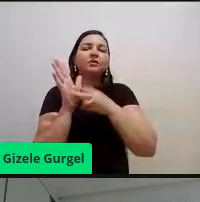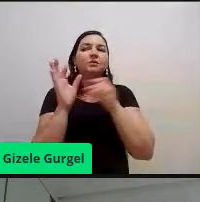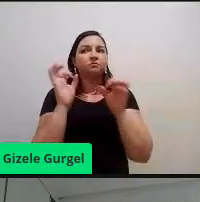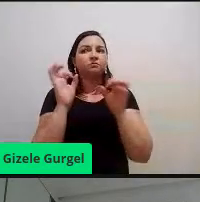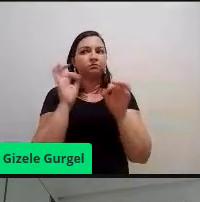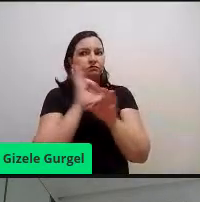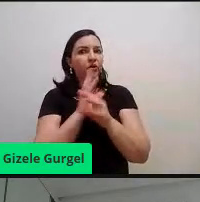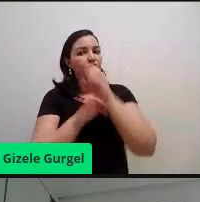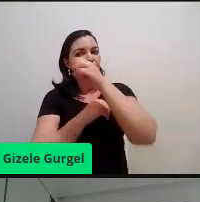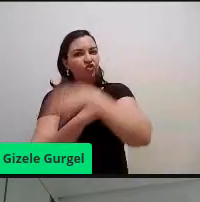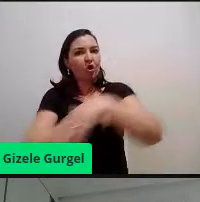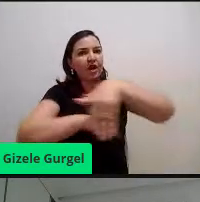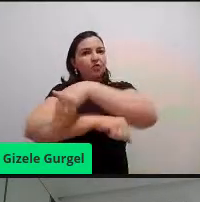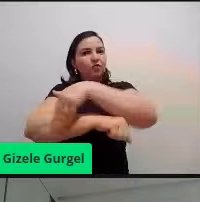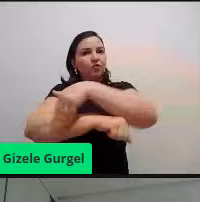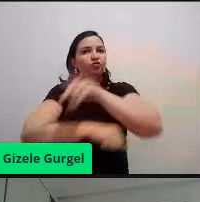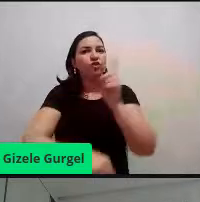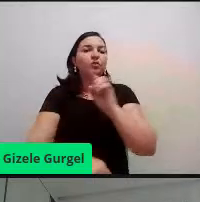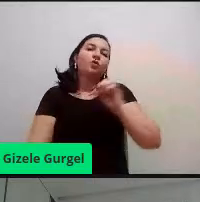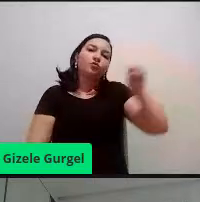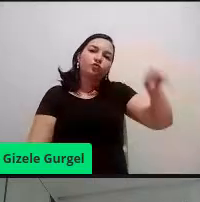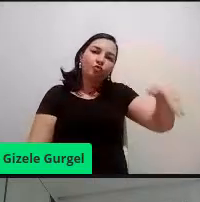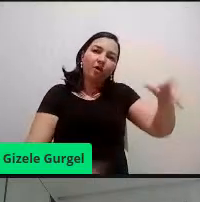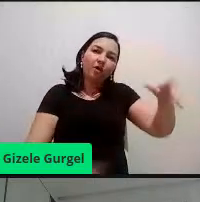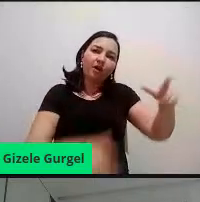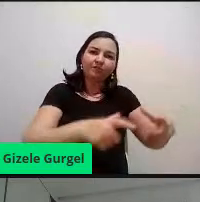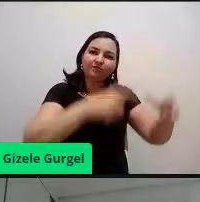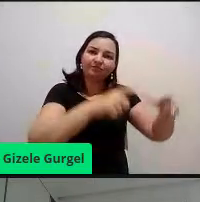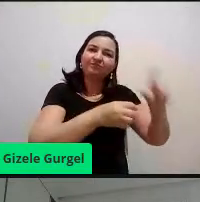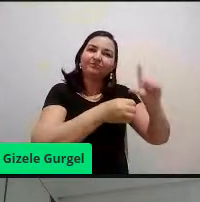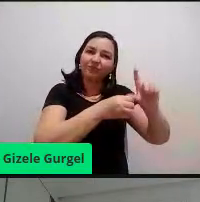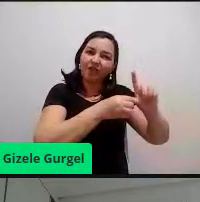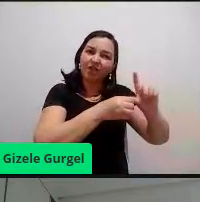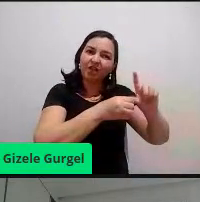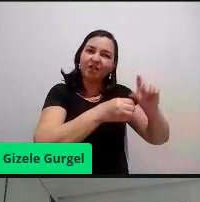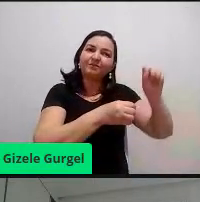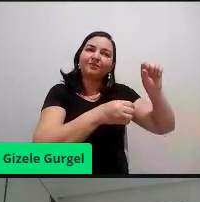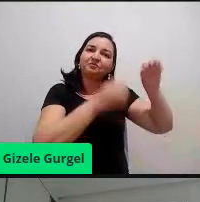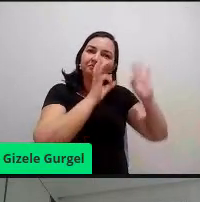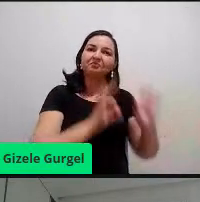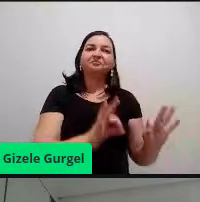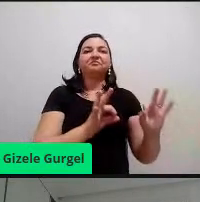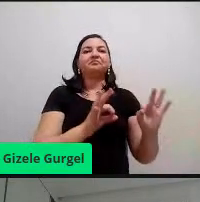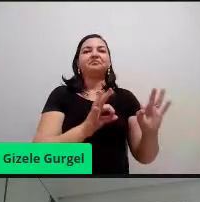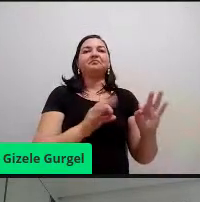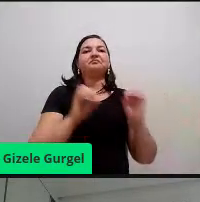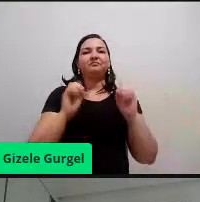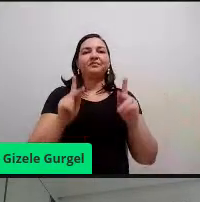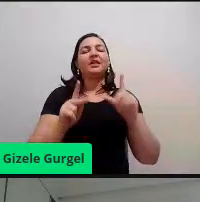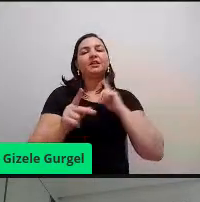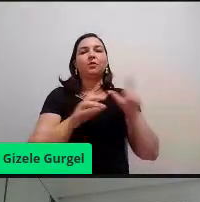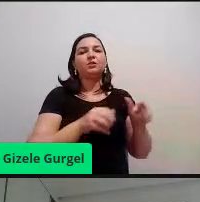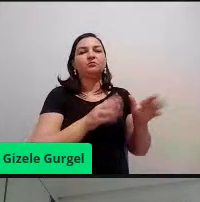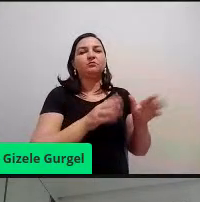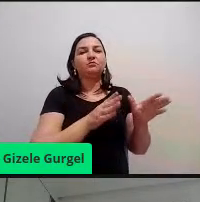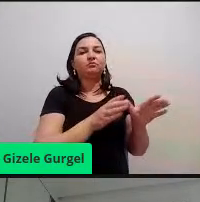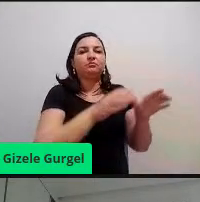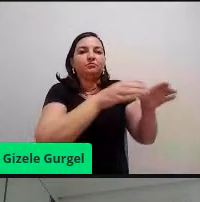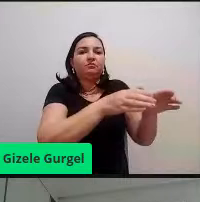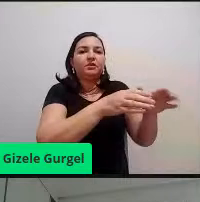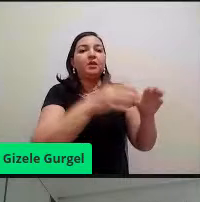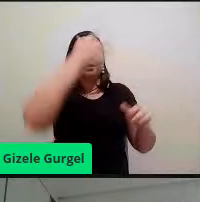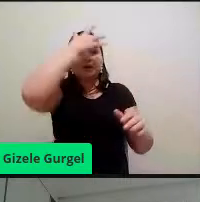participar dessa campanha, não é, então, eles instalaram no estabelecimento dele, esses coletores, para que os